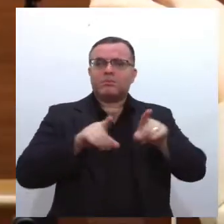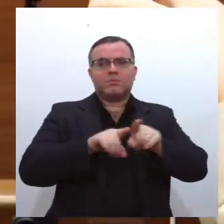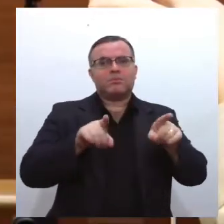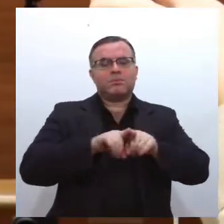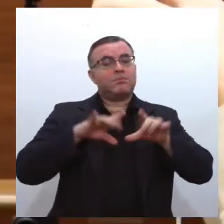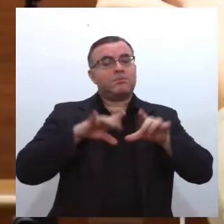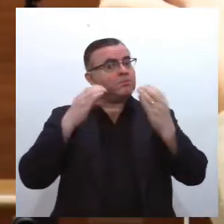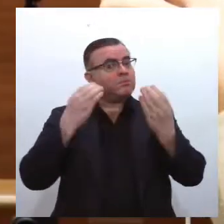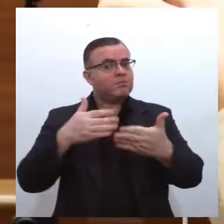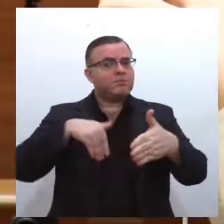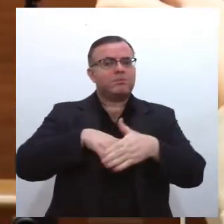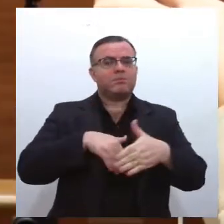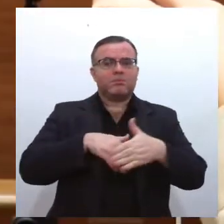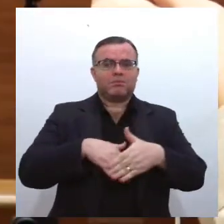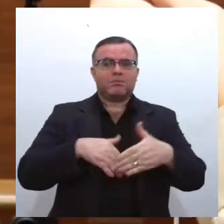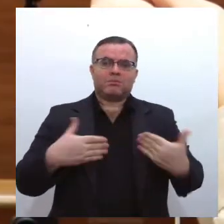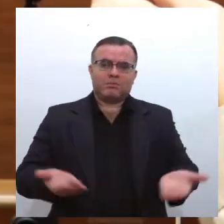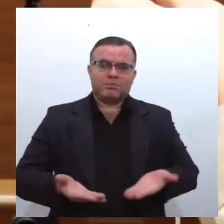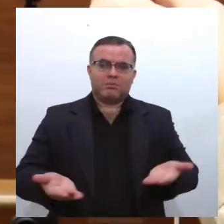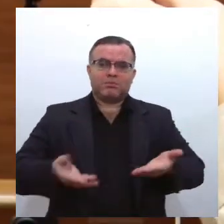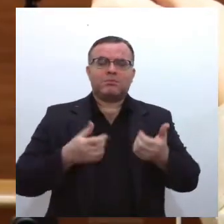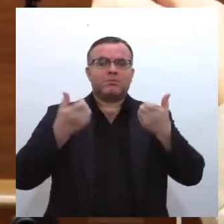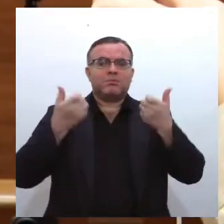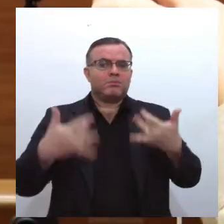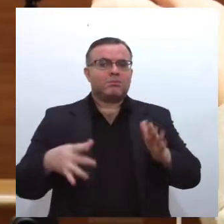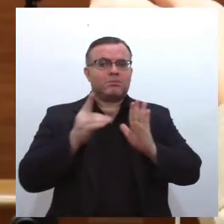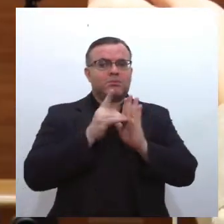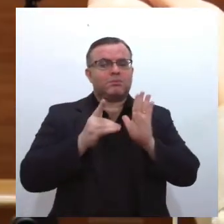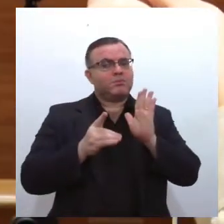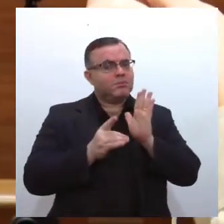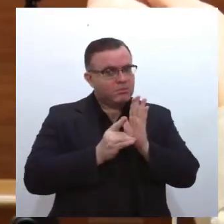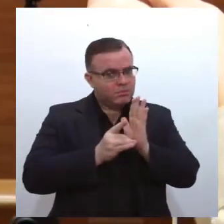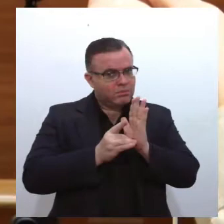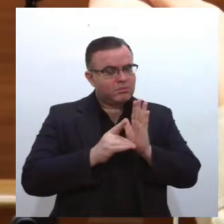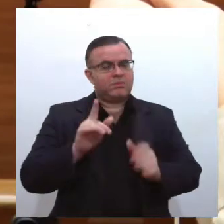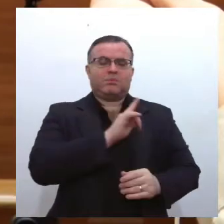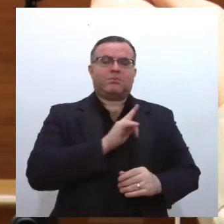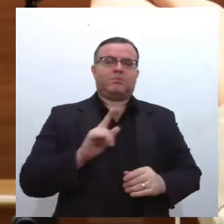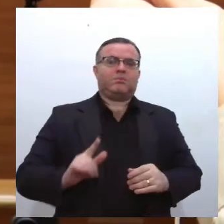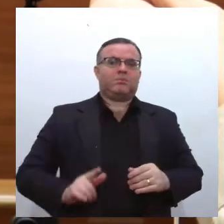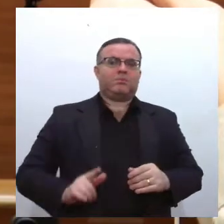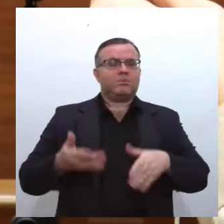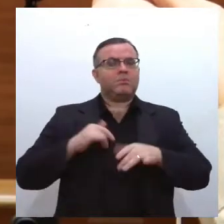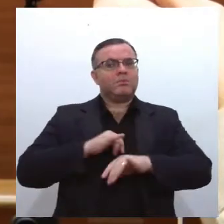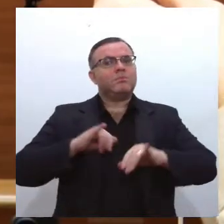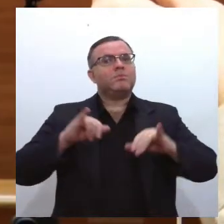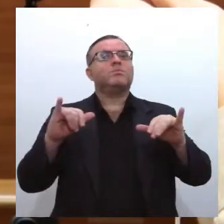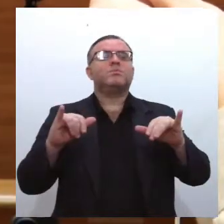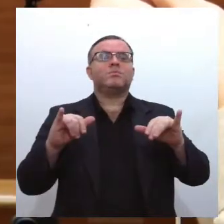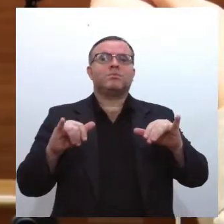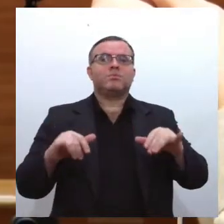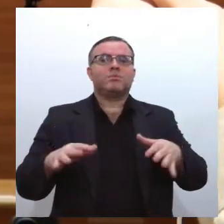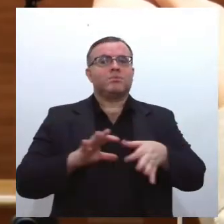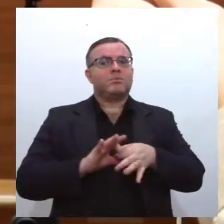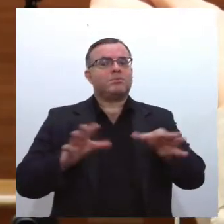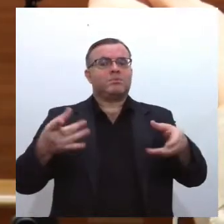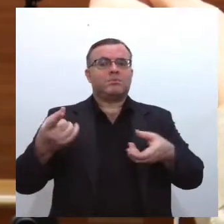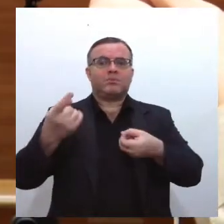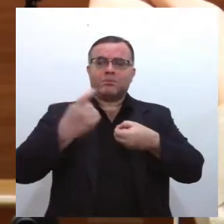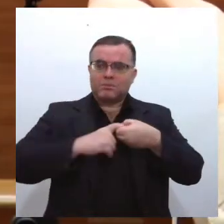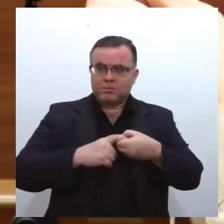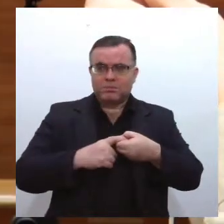Vamos à tribuna hoje para falar sobre o decreto do governador da última semana, que autorizou o retorno das atividades